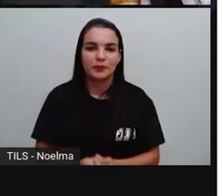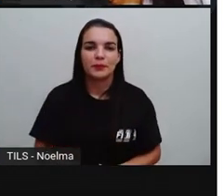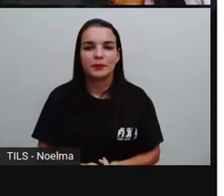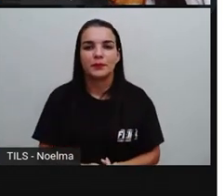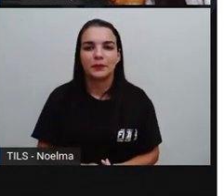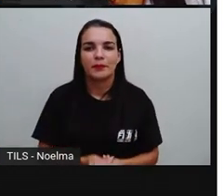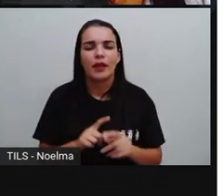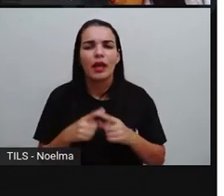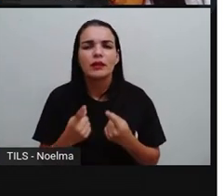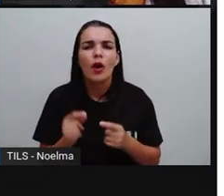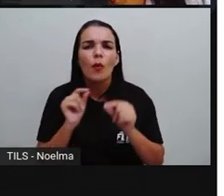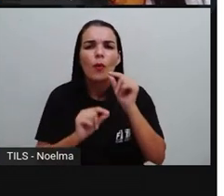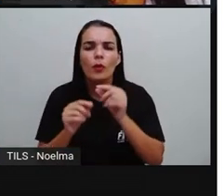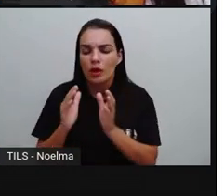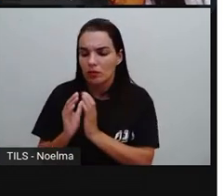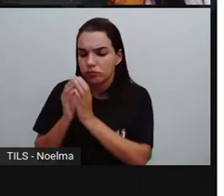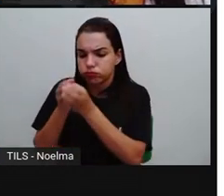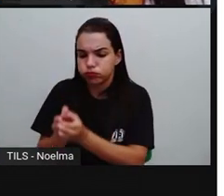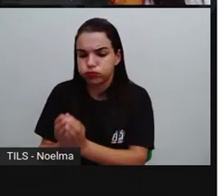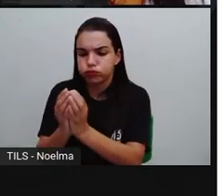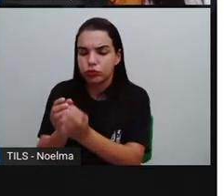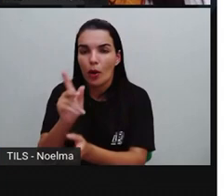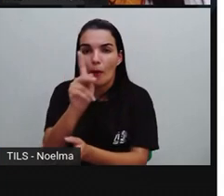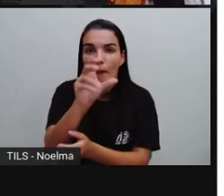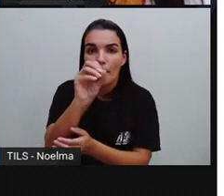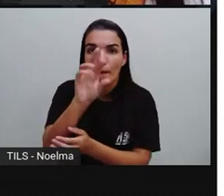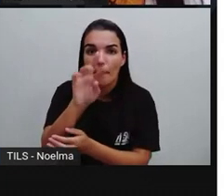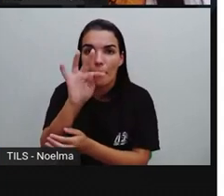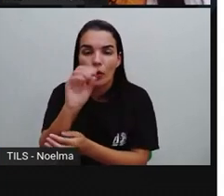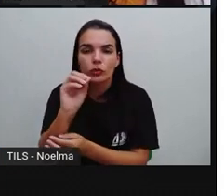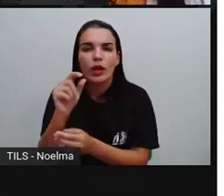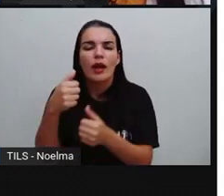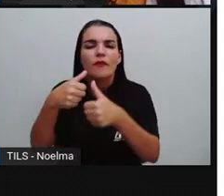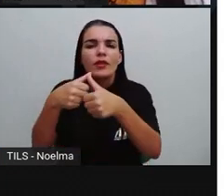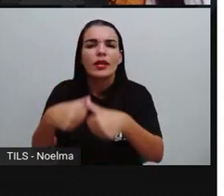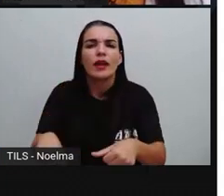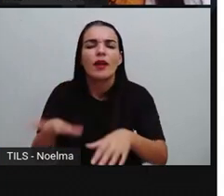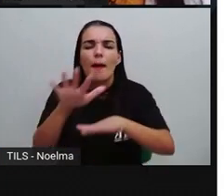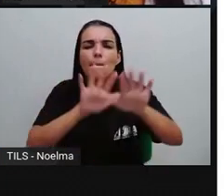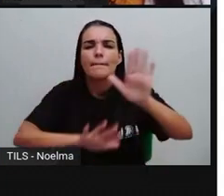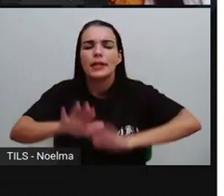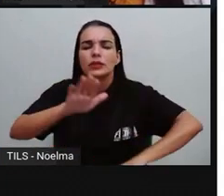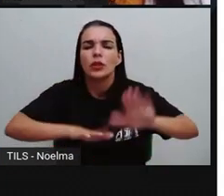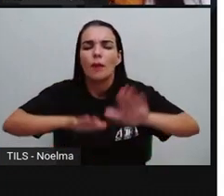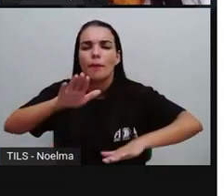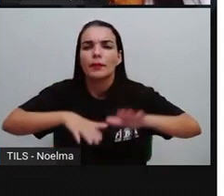O porto, na época, era no bairro da Barra, que fica nas proximidades